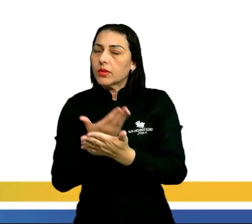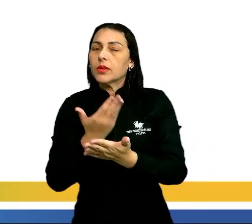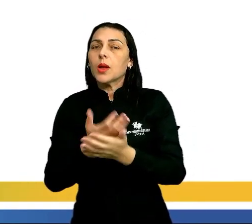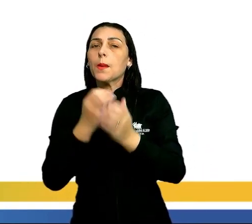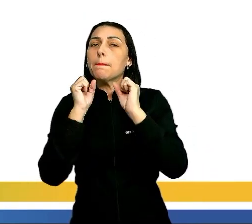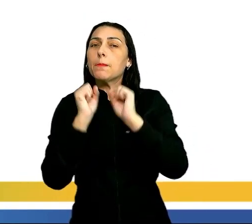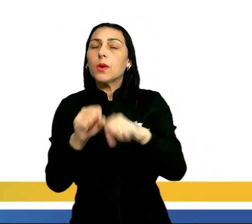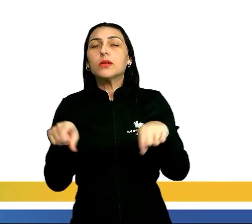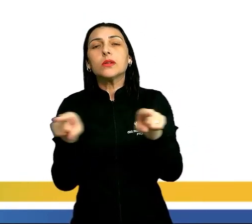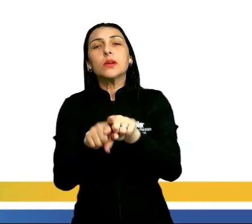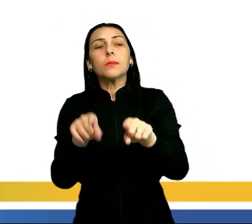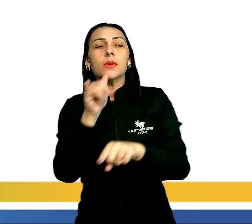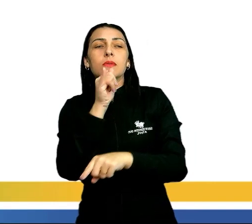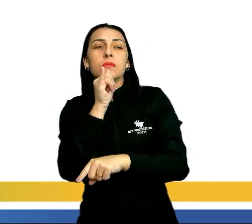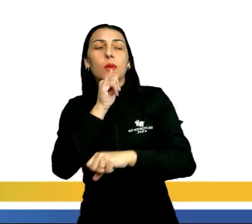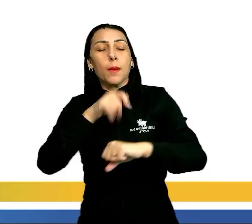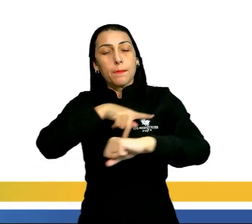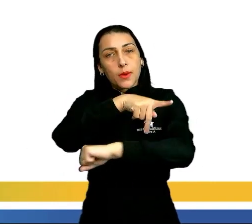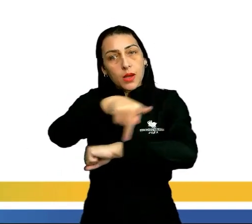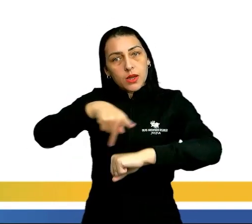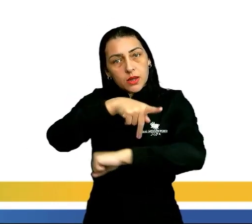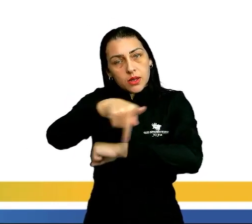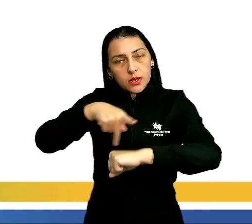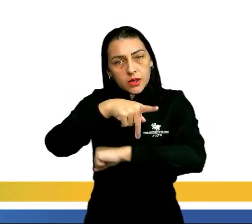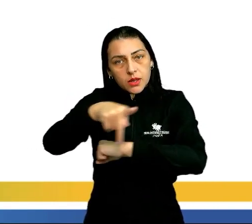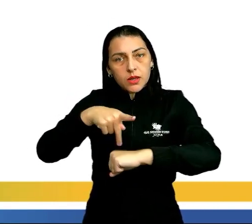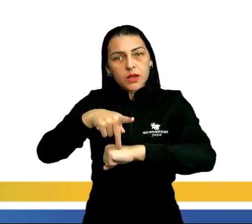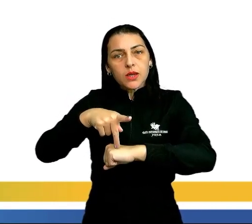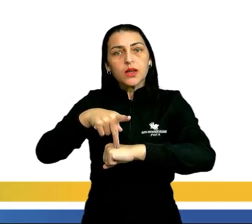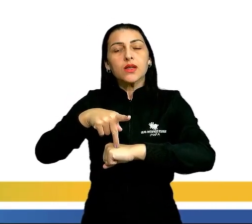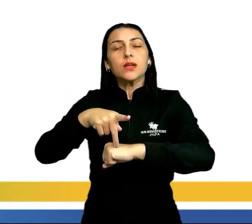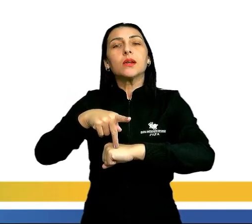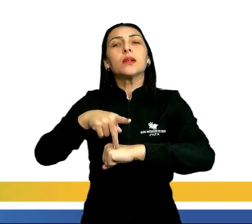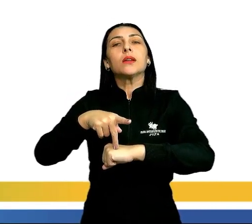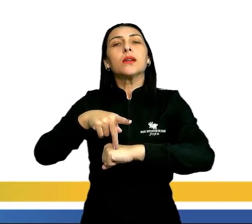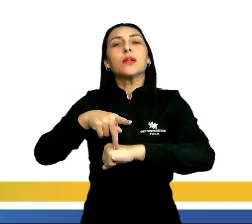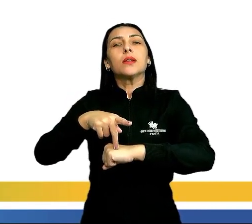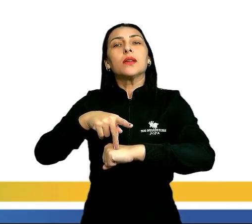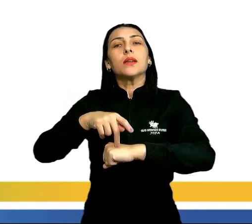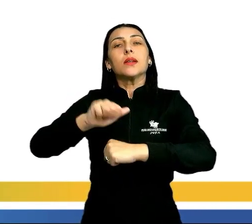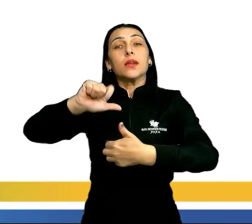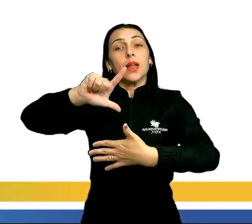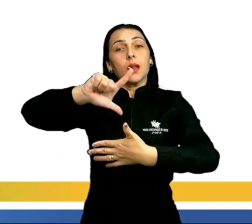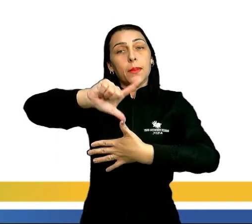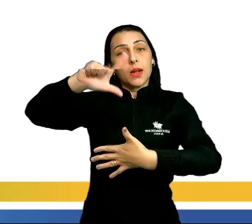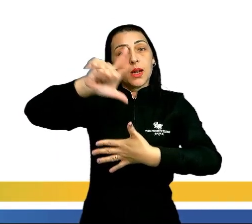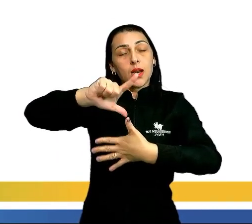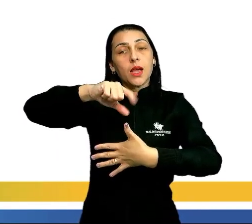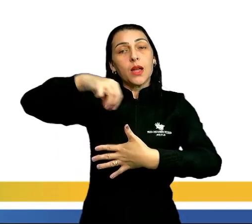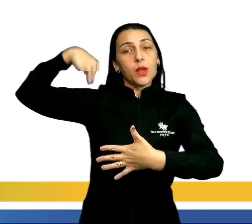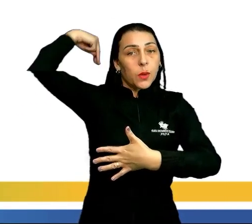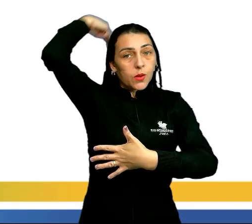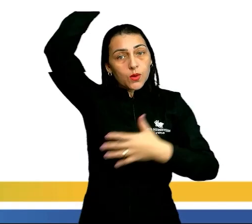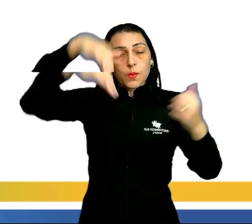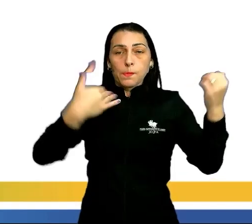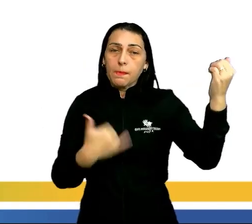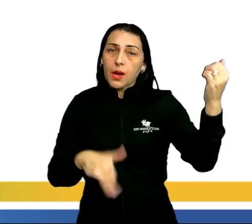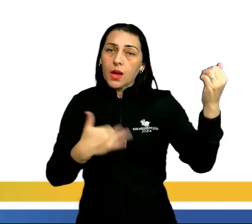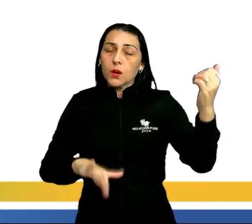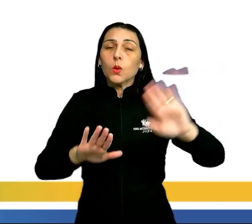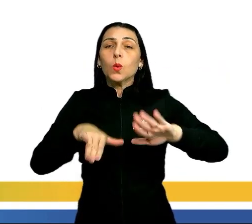gente pode citar como exemplo, países, tanto da América Latina, como também o próprio México. Quais seriam as